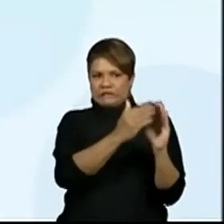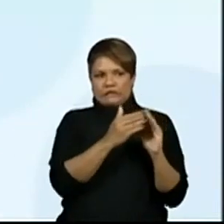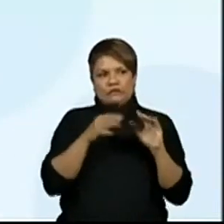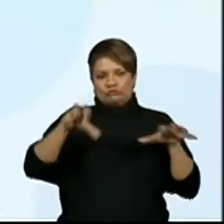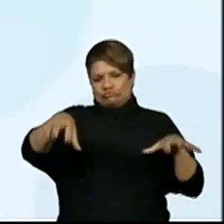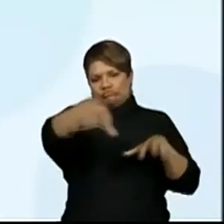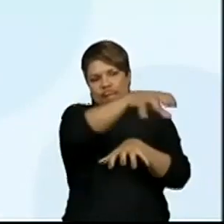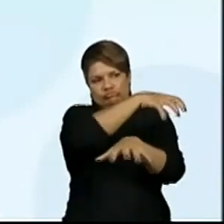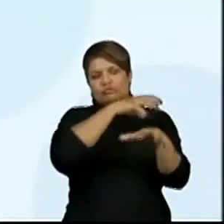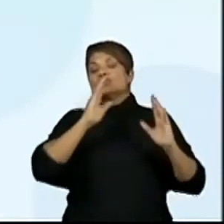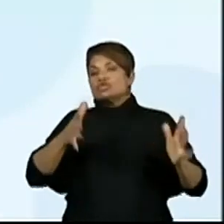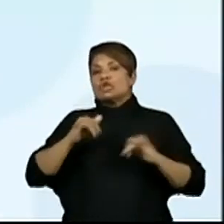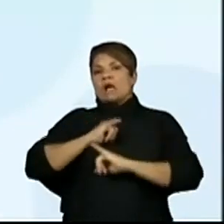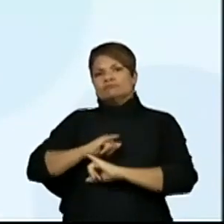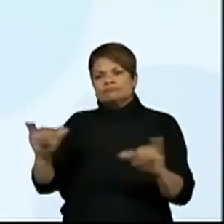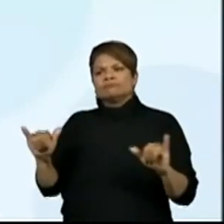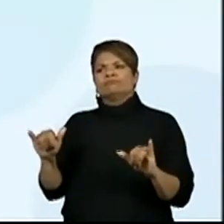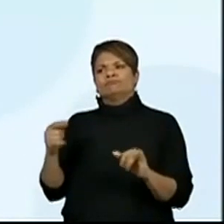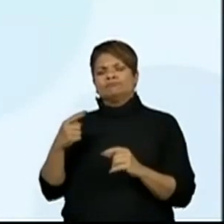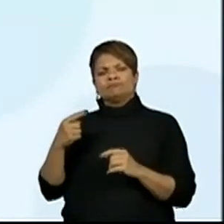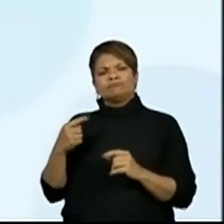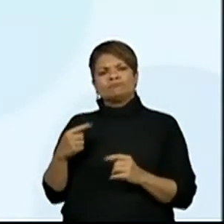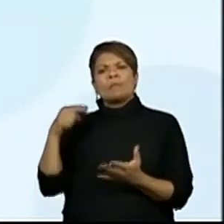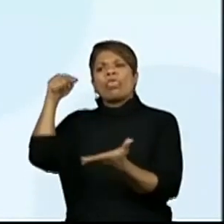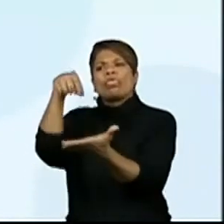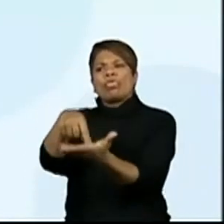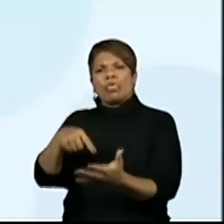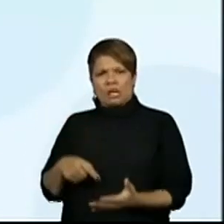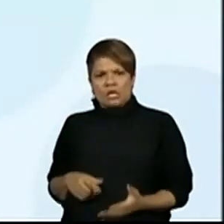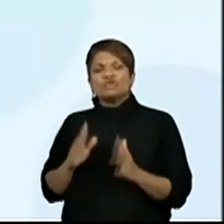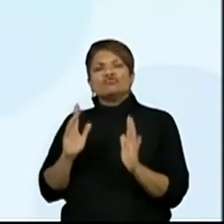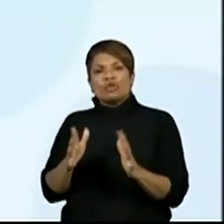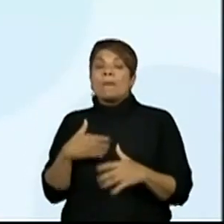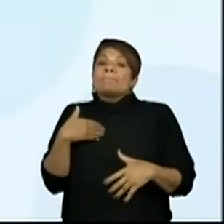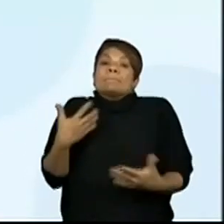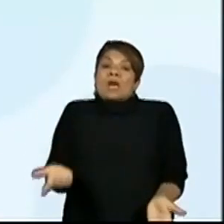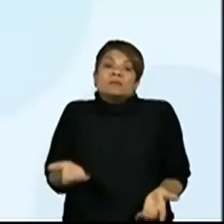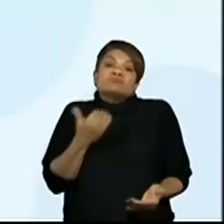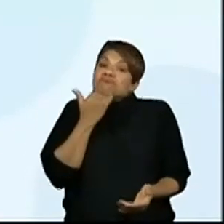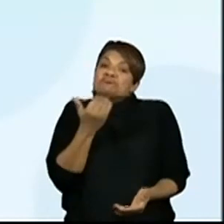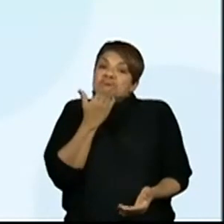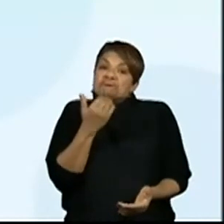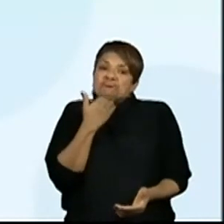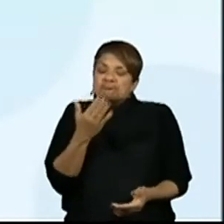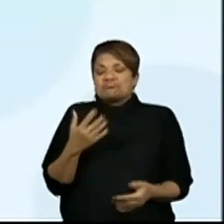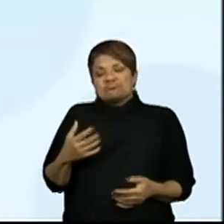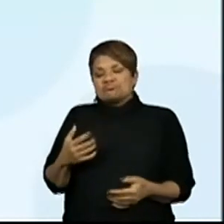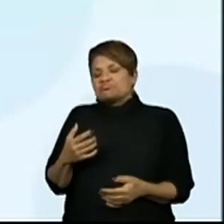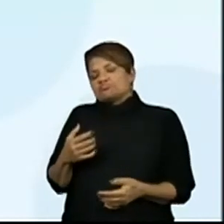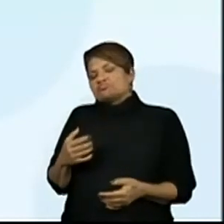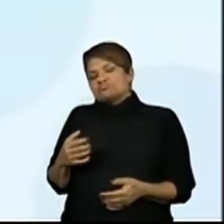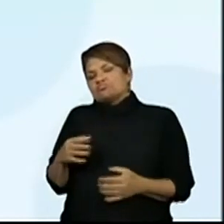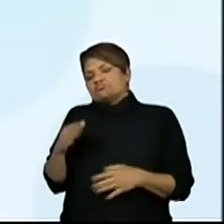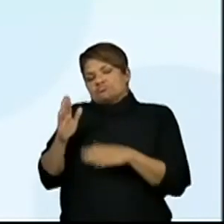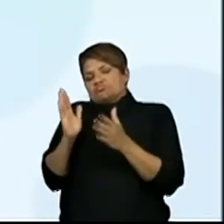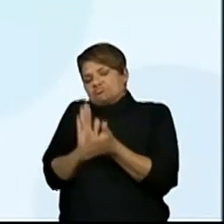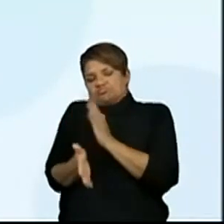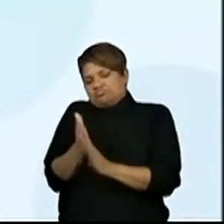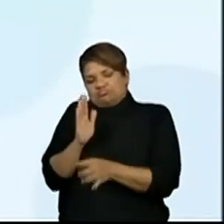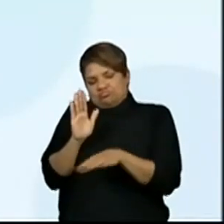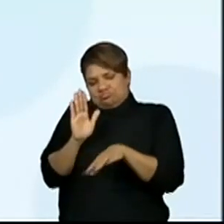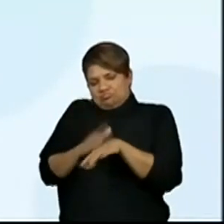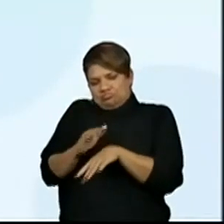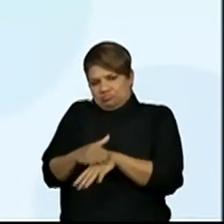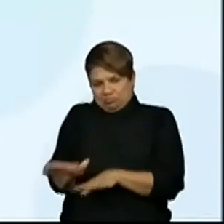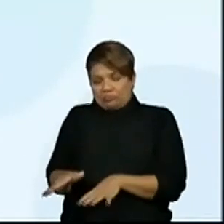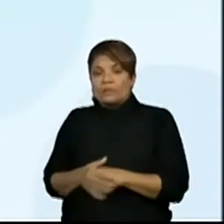redondezas, porém, nenhuma providência havia sido tomada. Ao receber